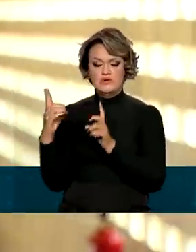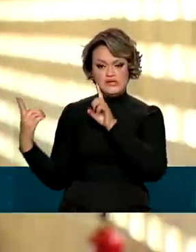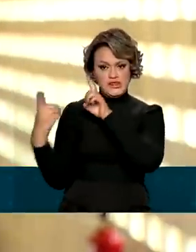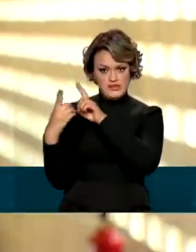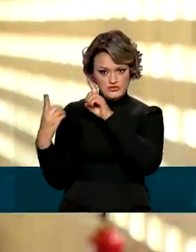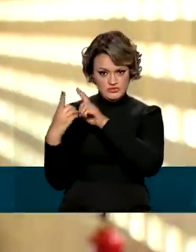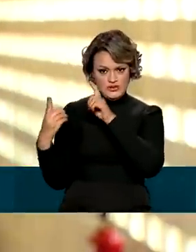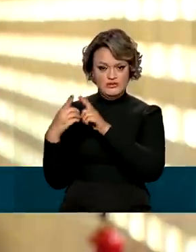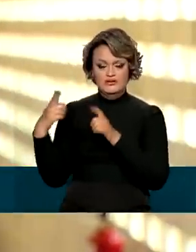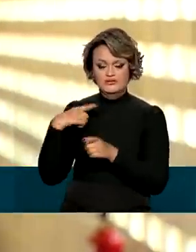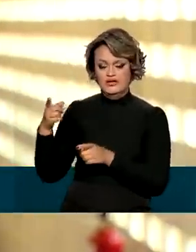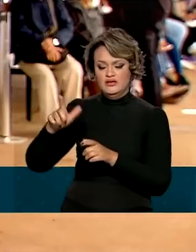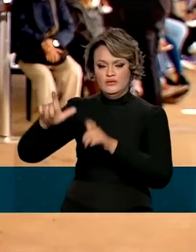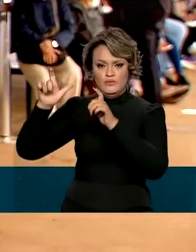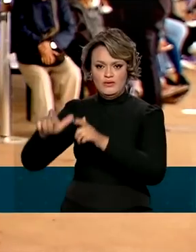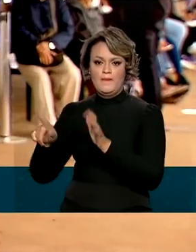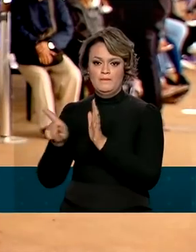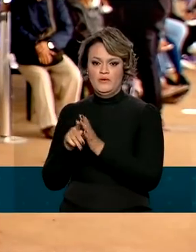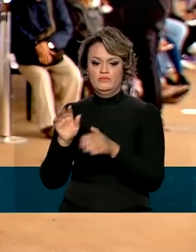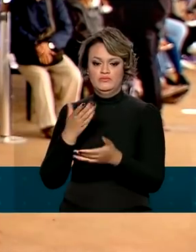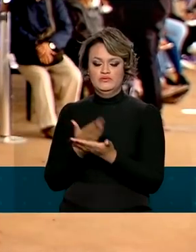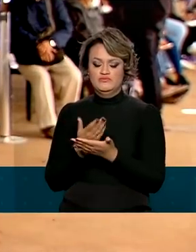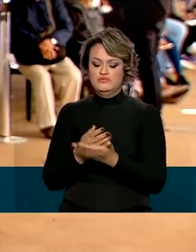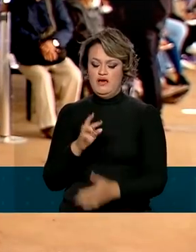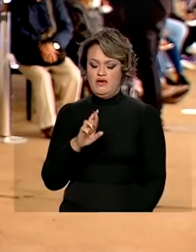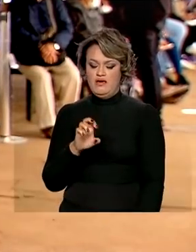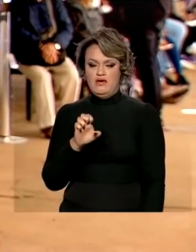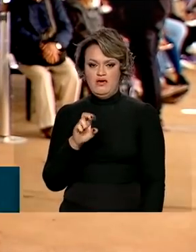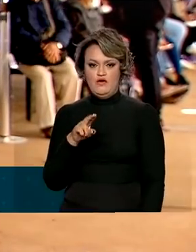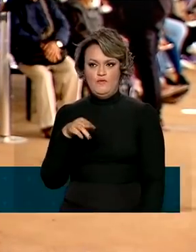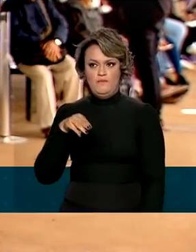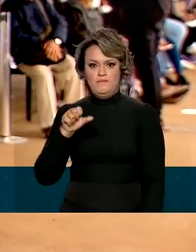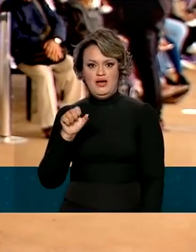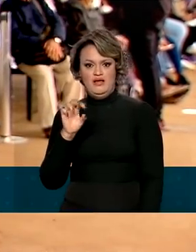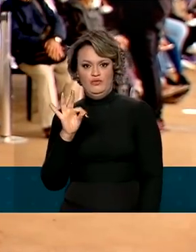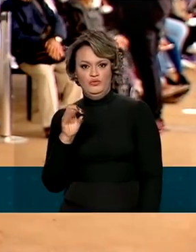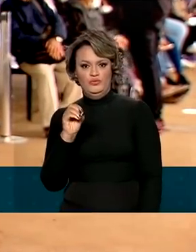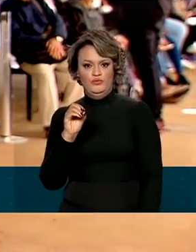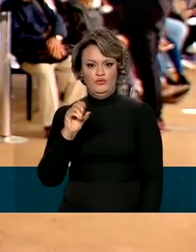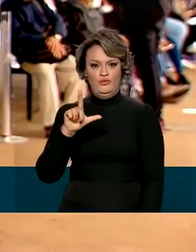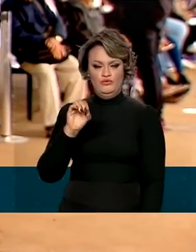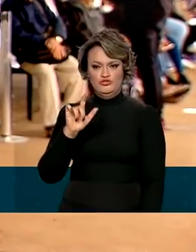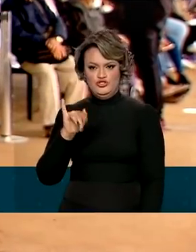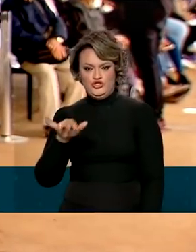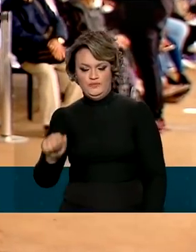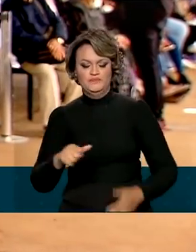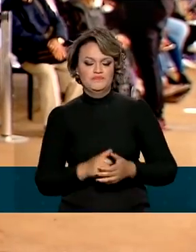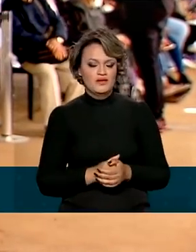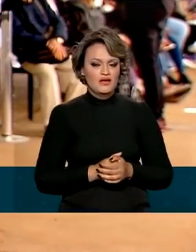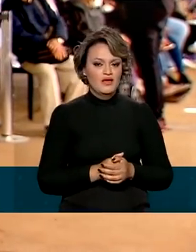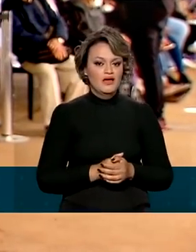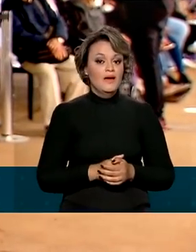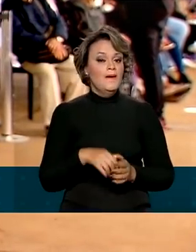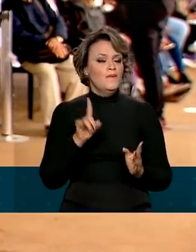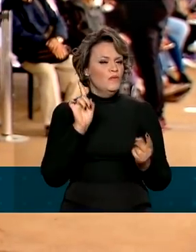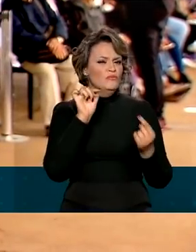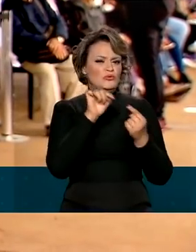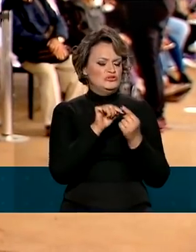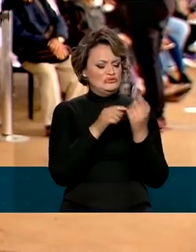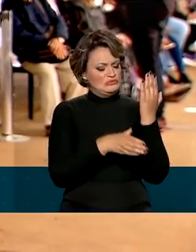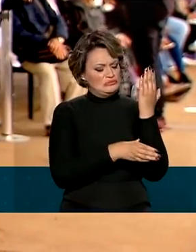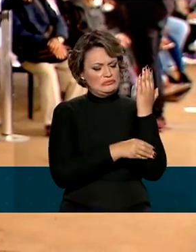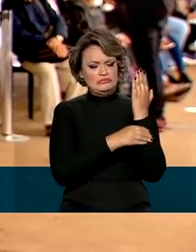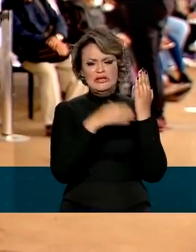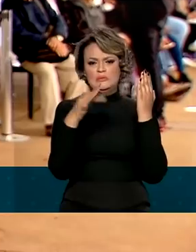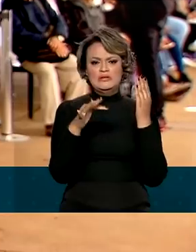em unidades de reumatologia. Apesar de não existir uma causa conhecida, a medicina acredita que a fibromialgia